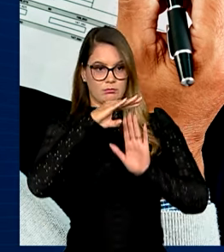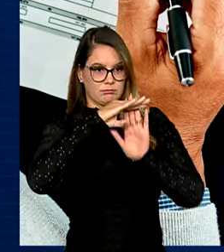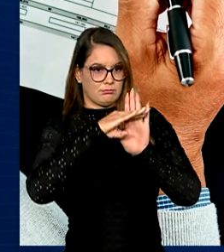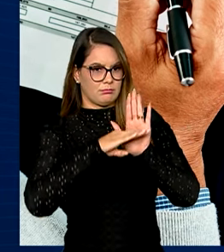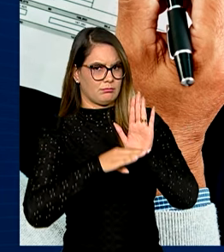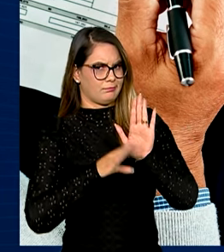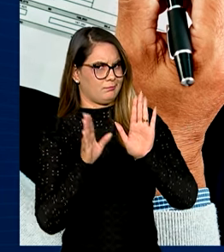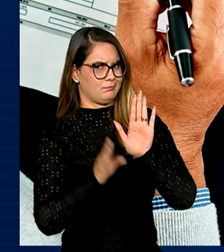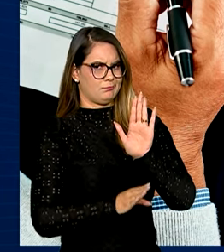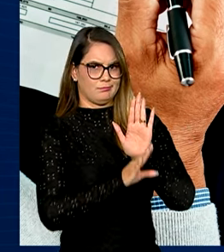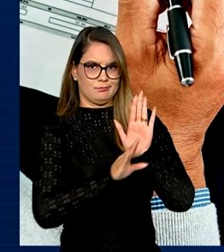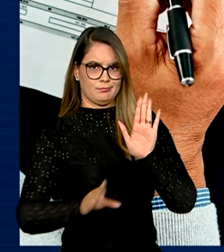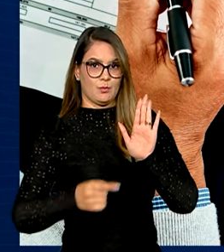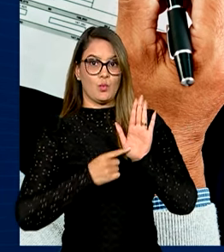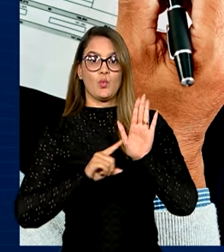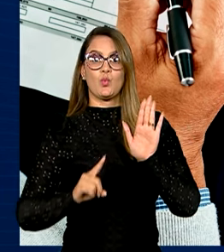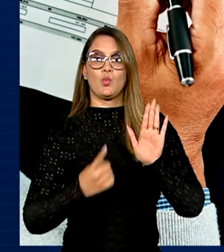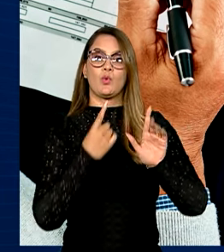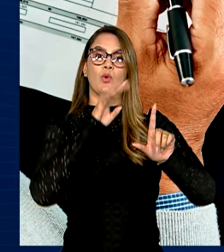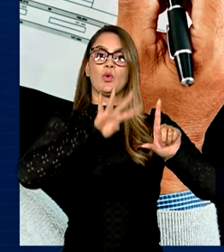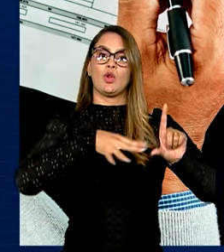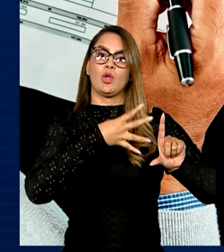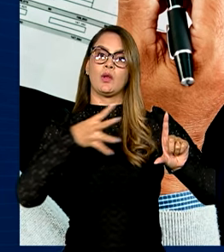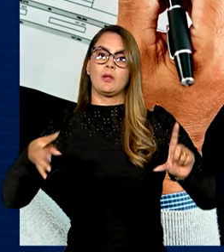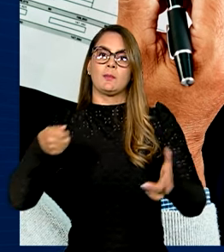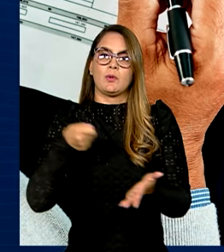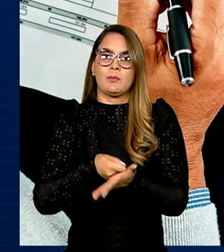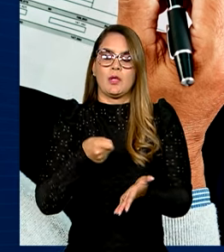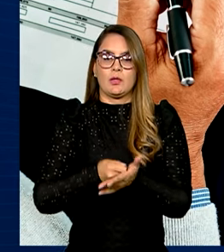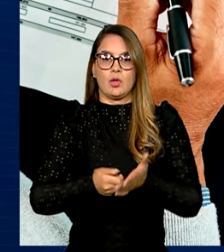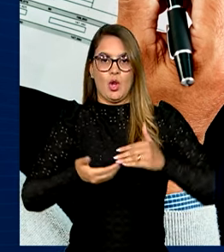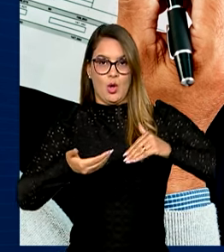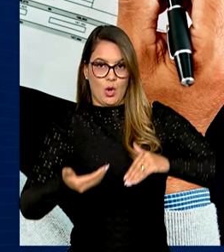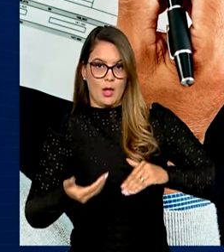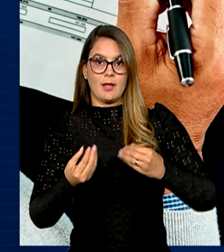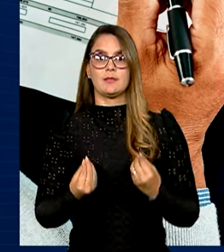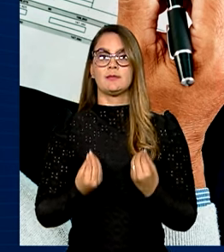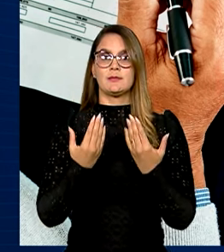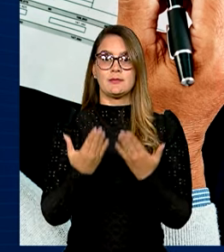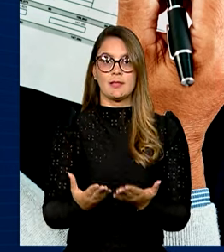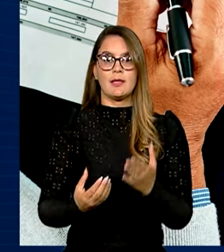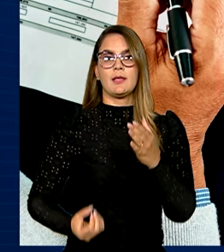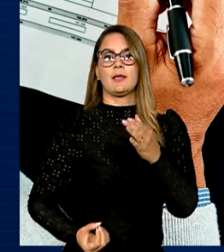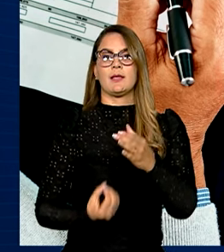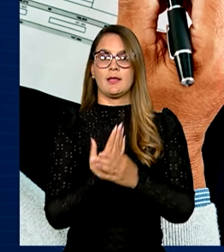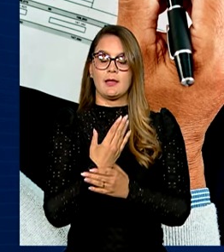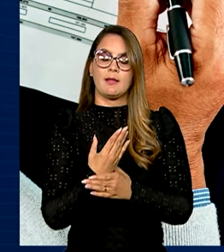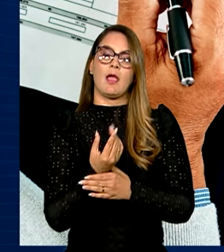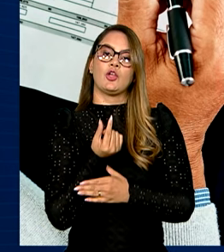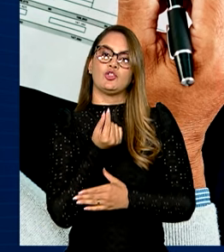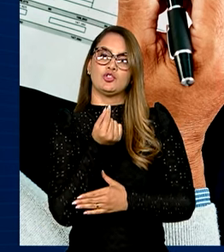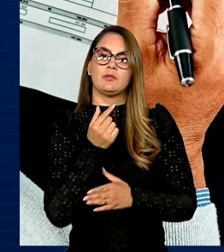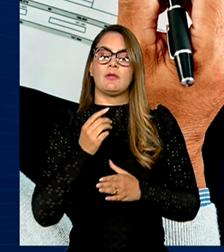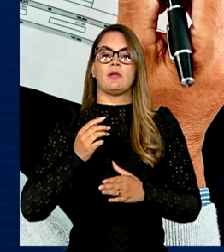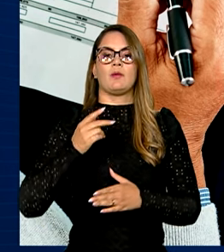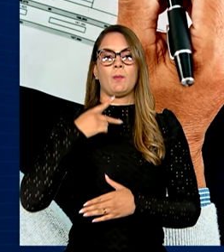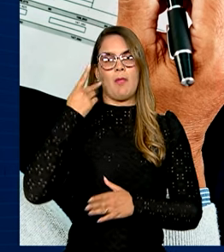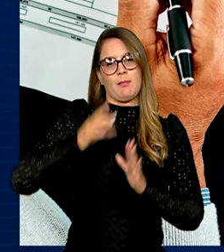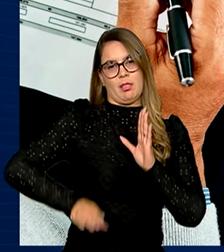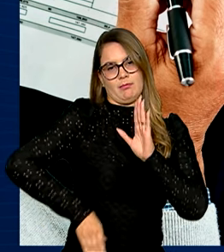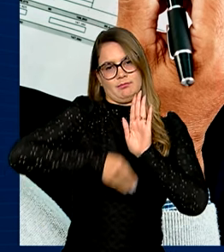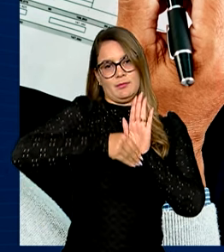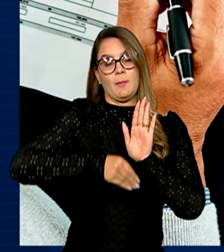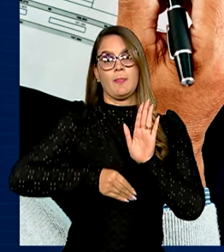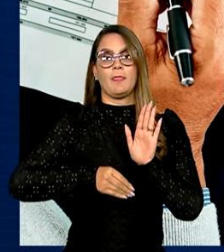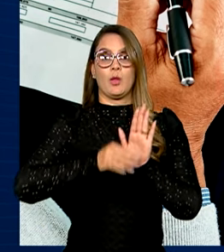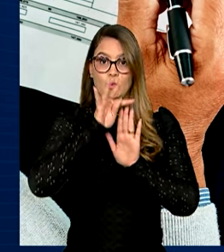vetados. Um deles foi o cronograma obrigatório que o Congresso definiu para a execução das emendas parlamentares. O texto